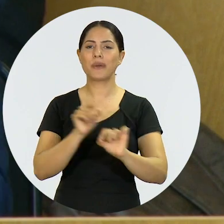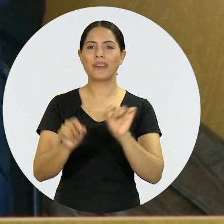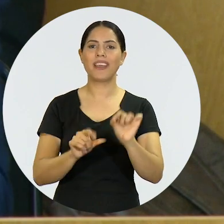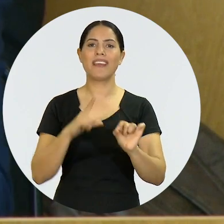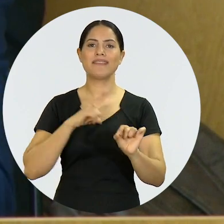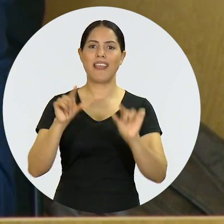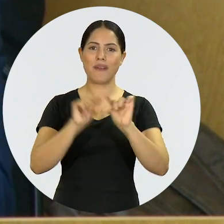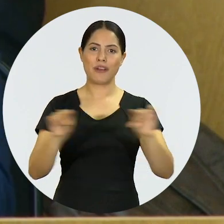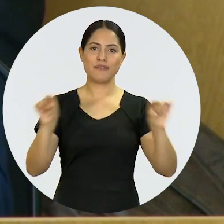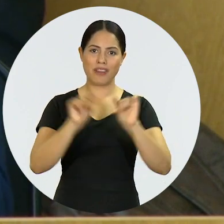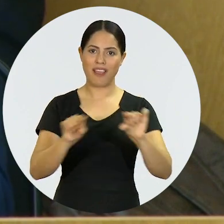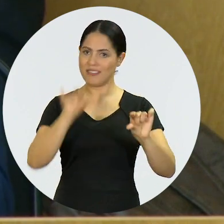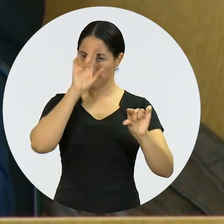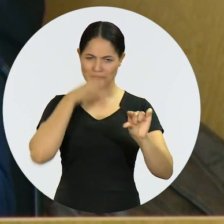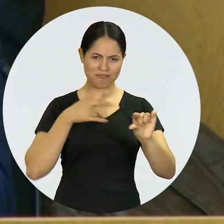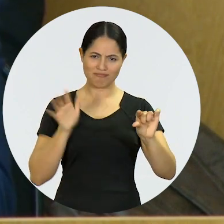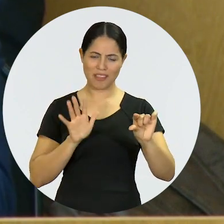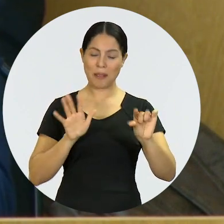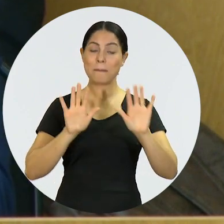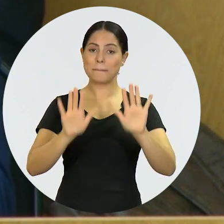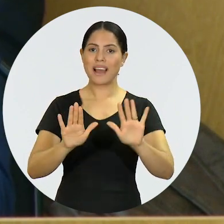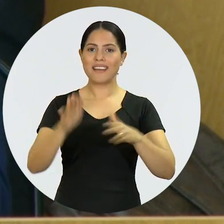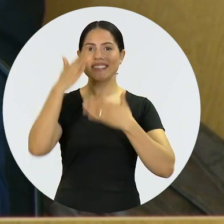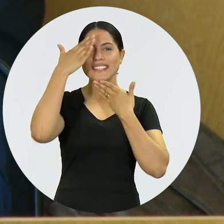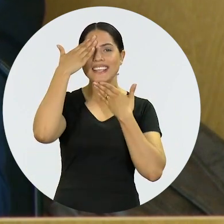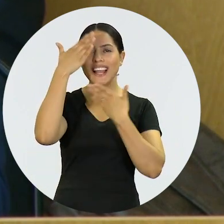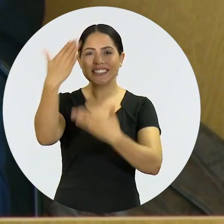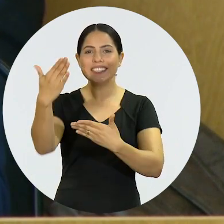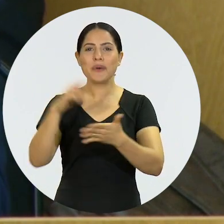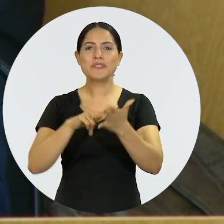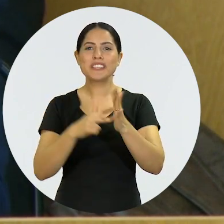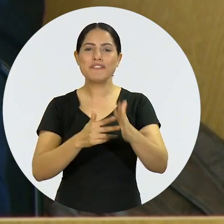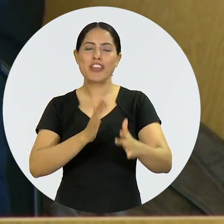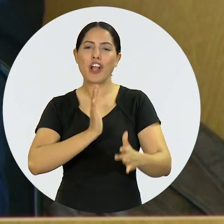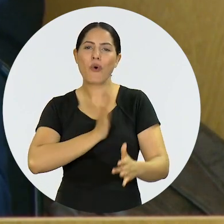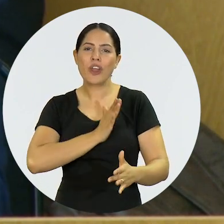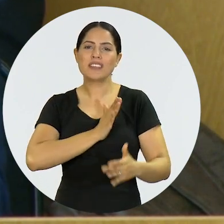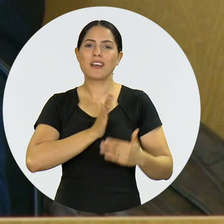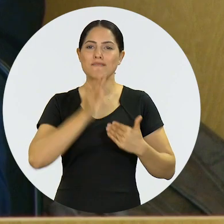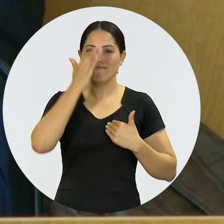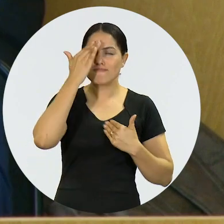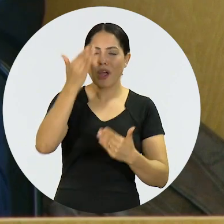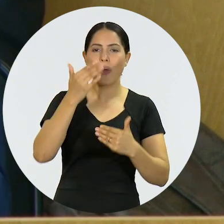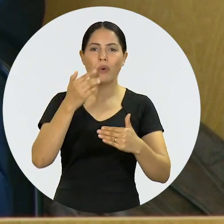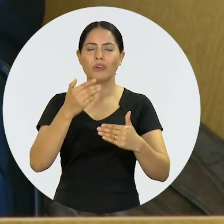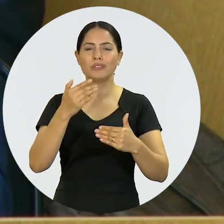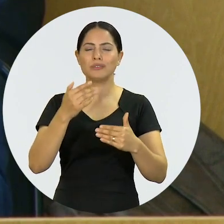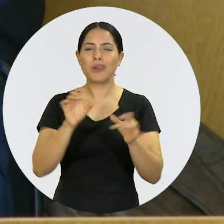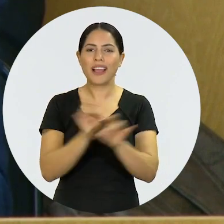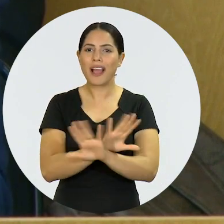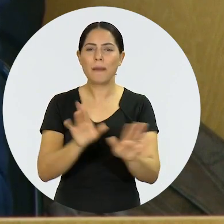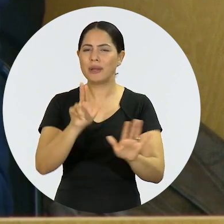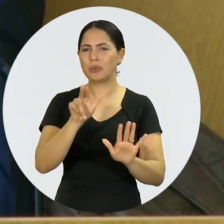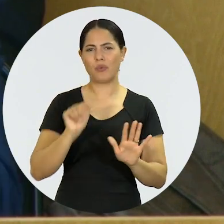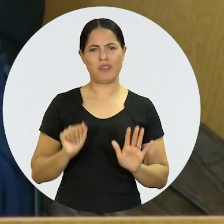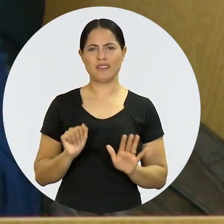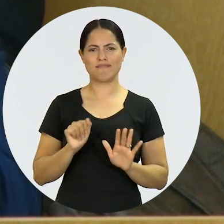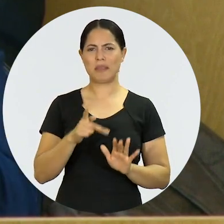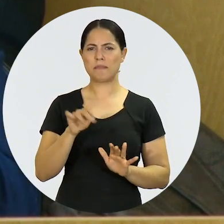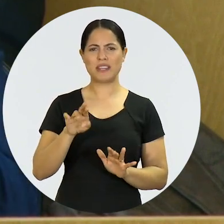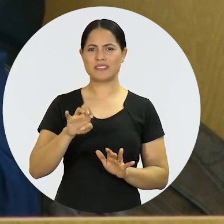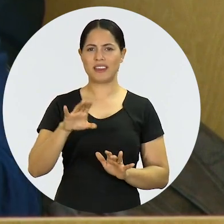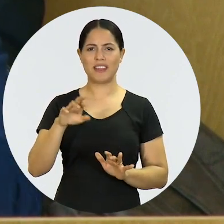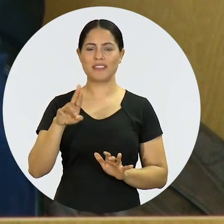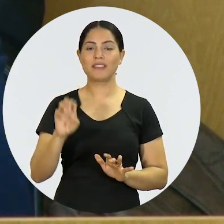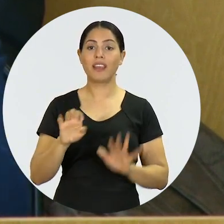seguindo, eu não sou frasista, mas a gratidão é a memória do coração, como diz você, a gratidão é dívida que não prescreve, e